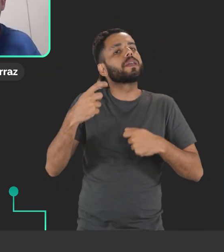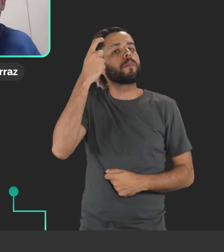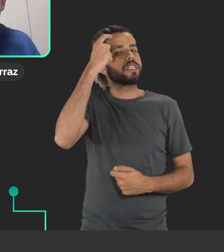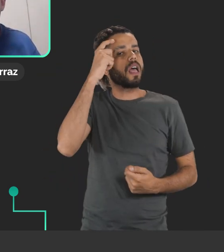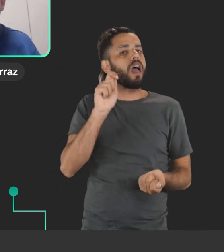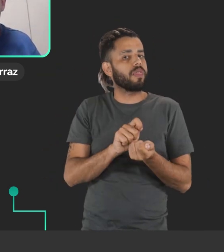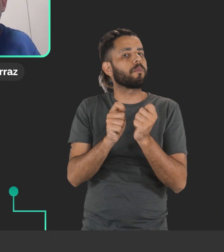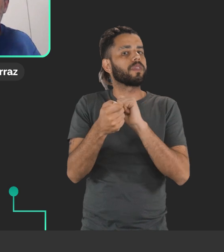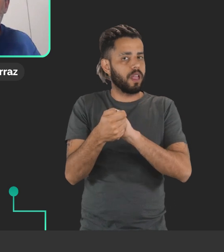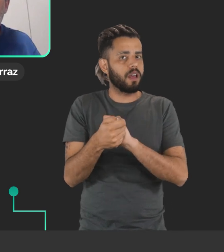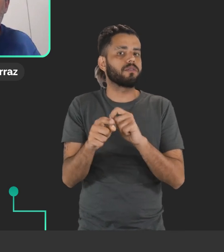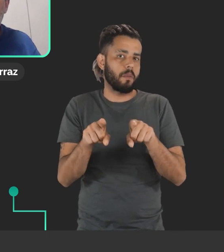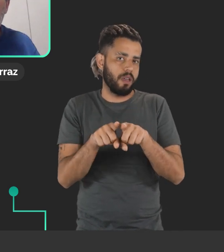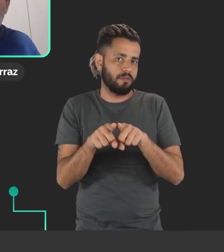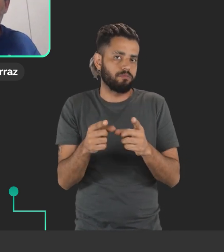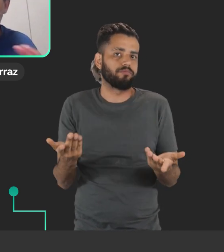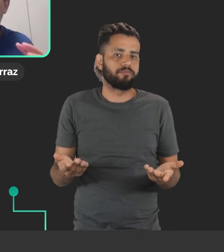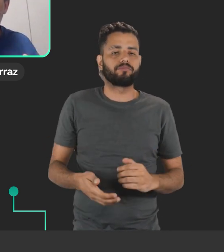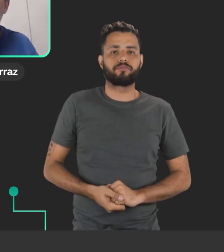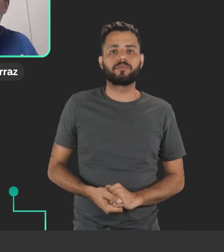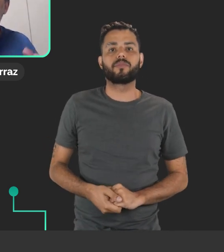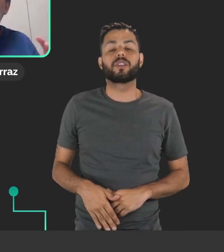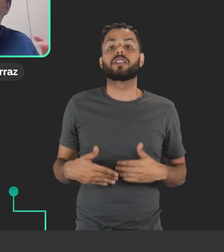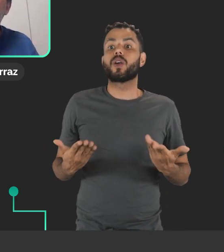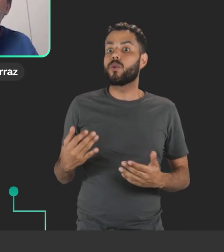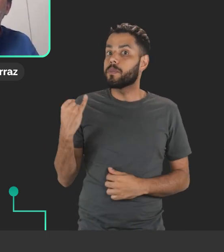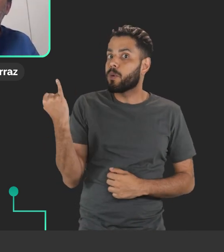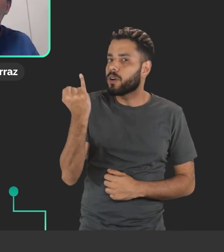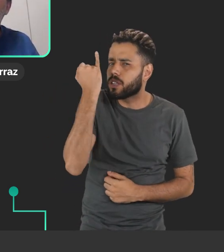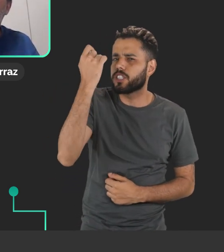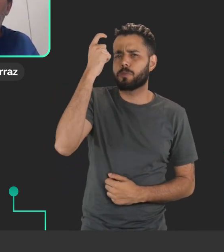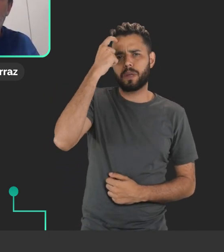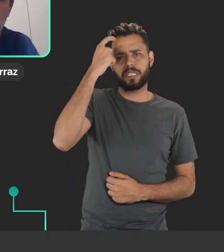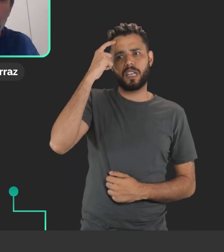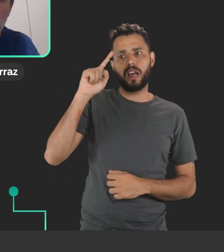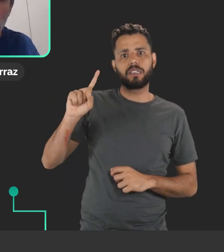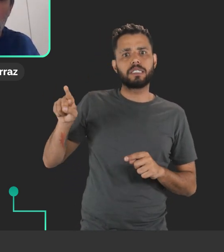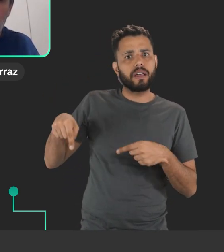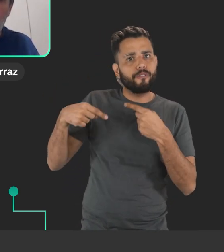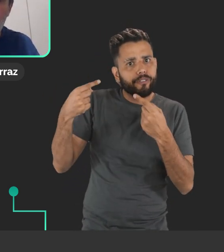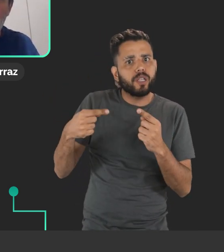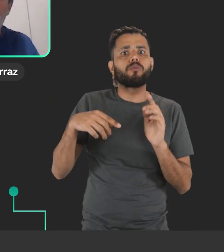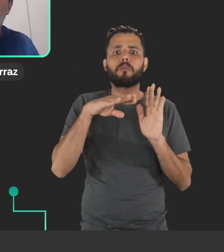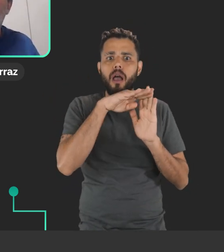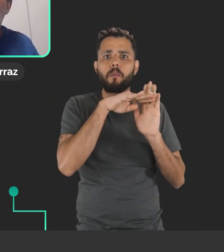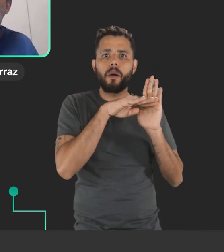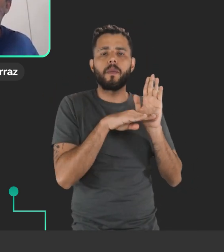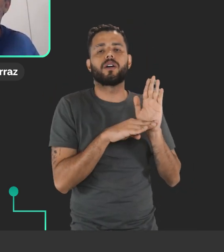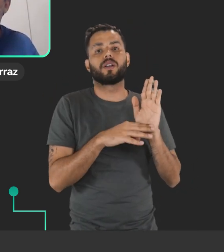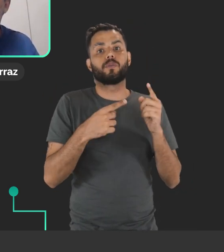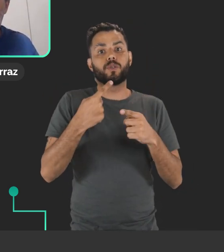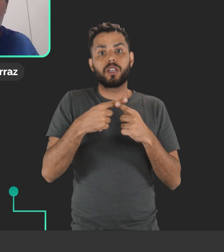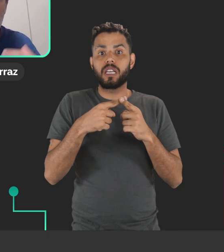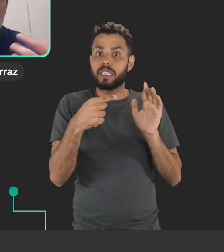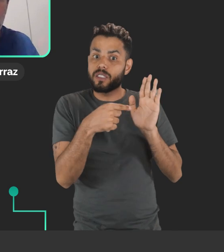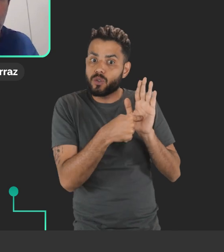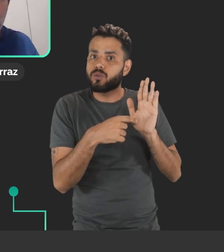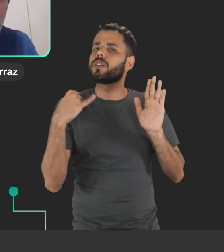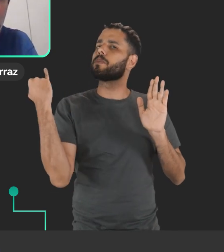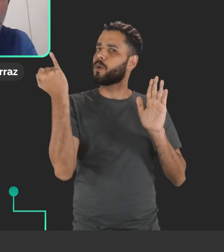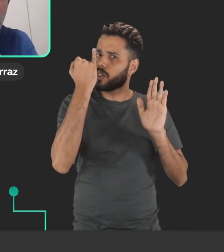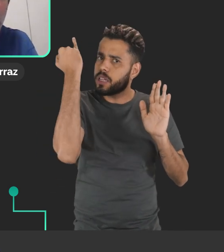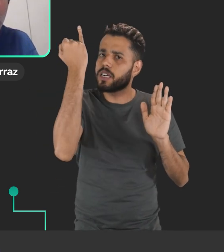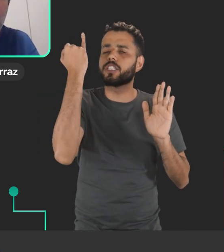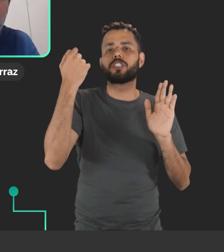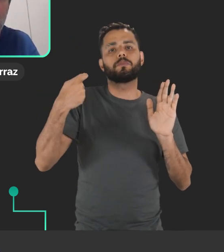feito para essa aplicação. Então, é muito importante a gente pensar nesses desafios, porque colocando isso como questões importantes